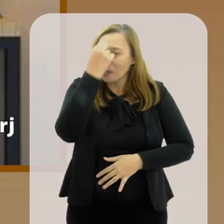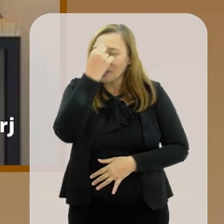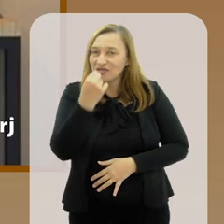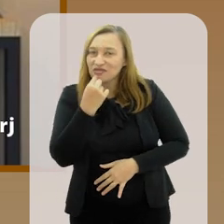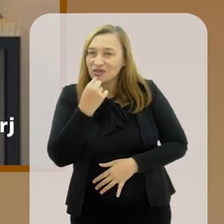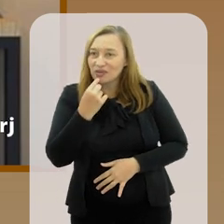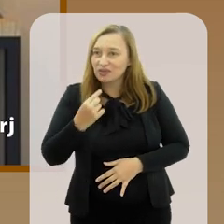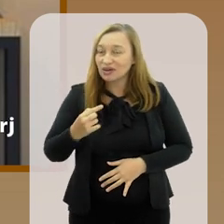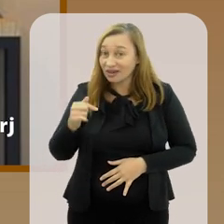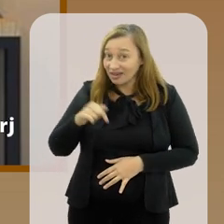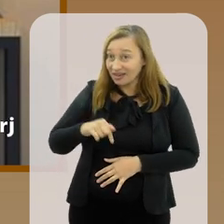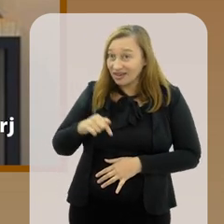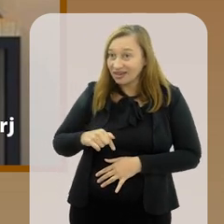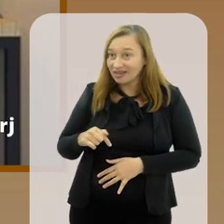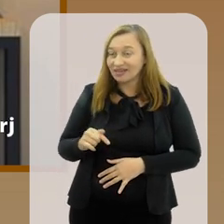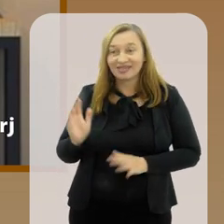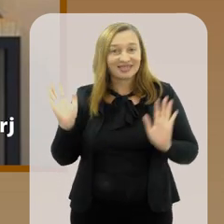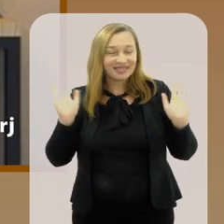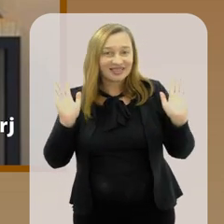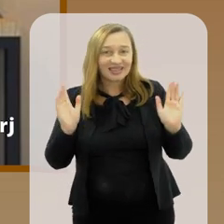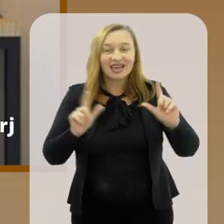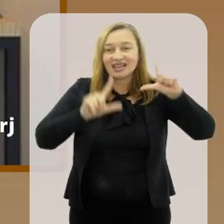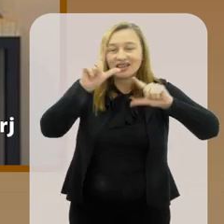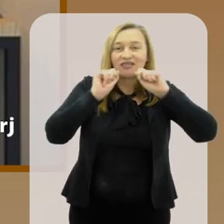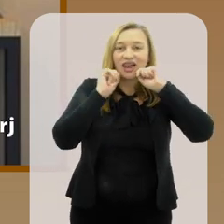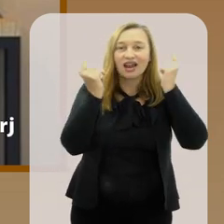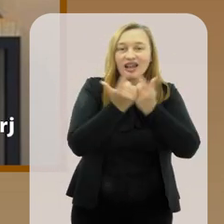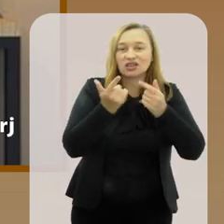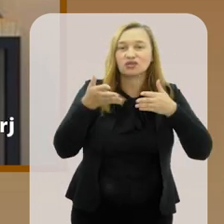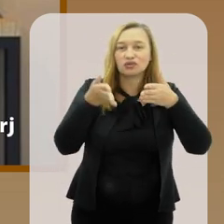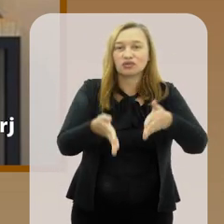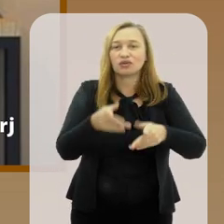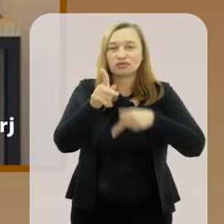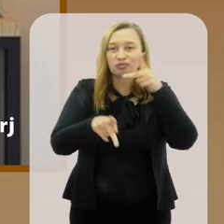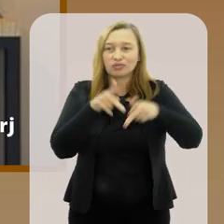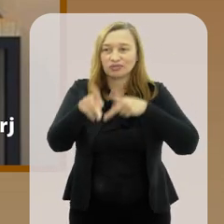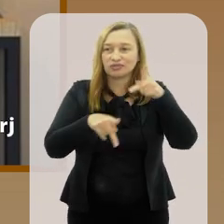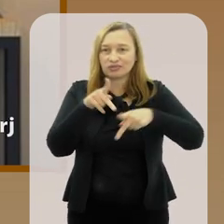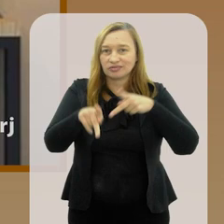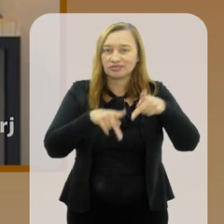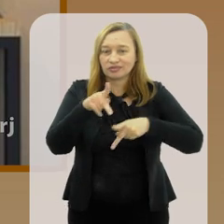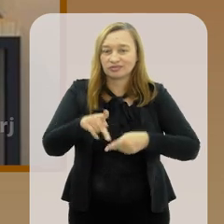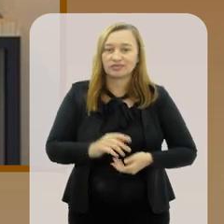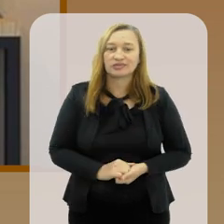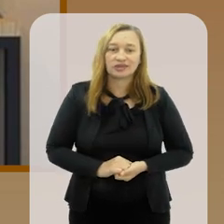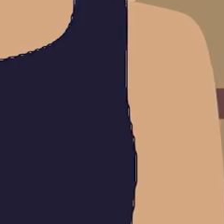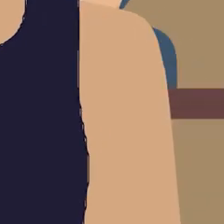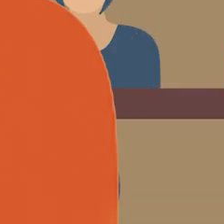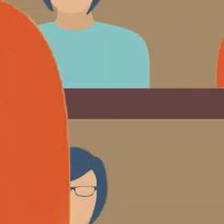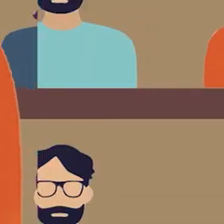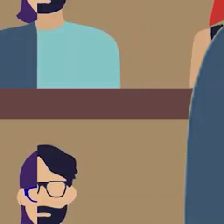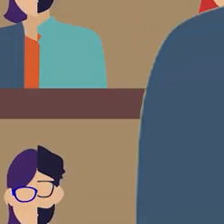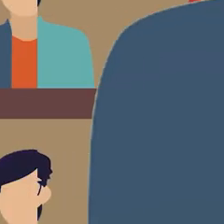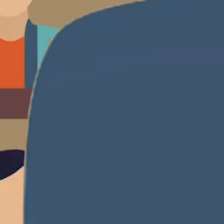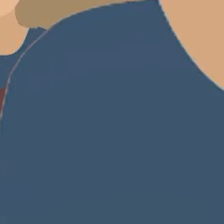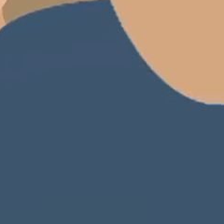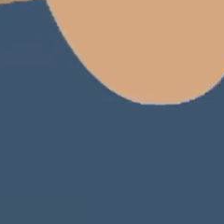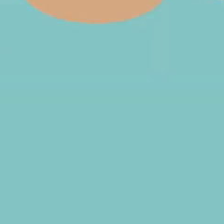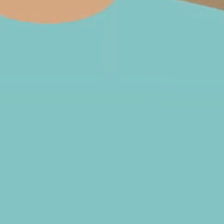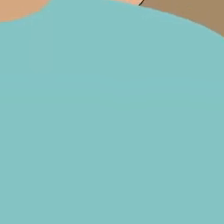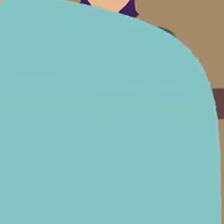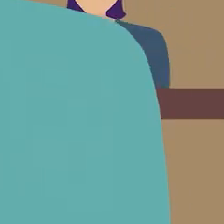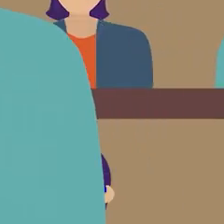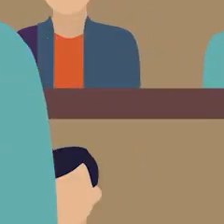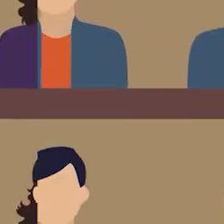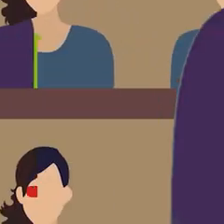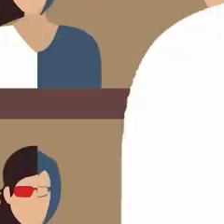nossas redes sociais o perfil fica por aqui até a próxima TV Alerja o canal do povo Tchau Tchau